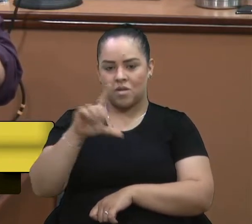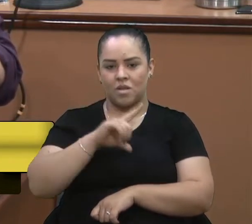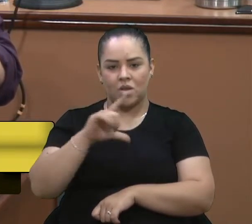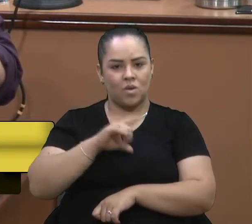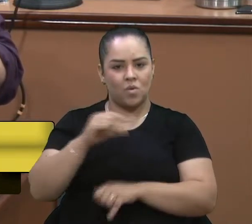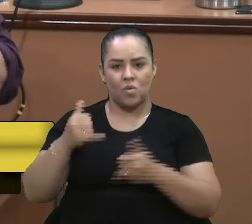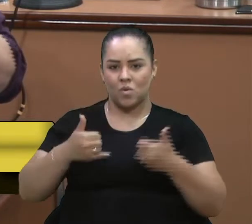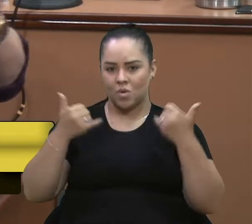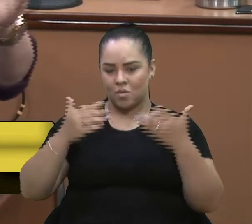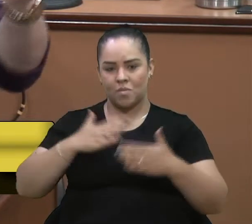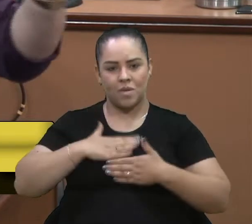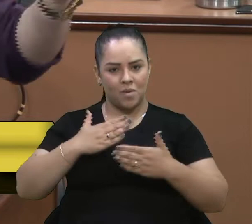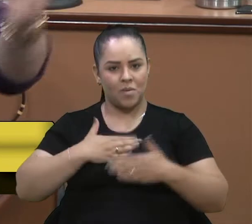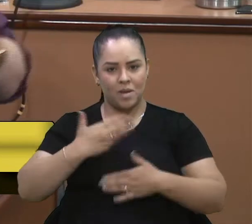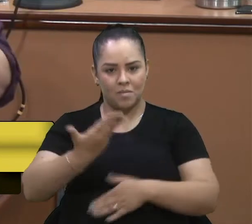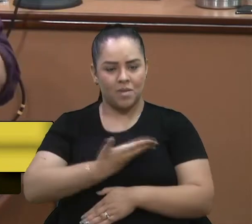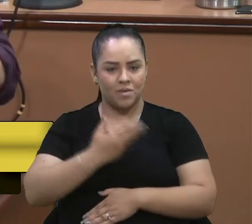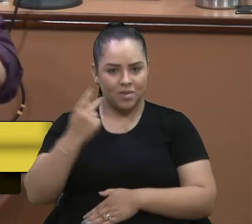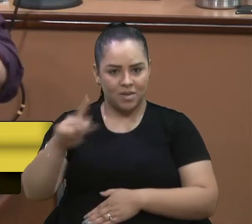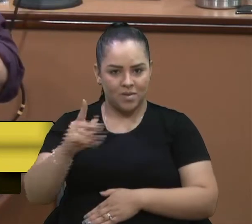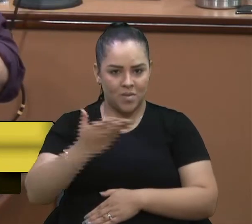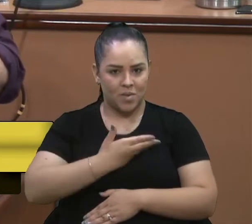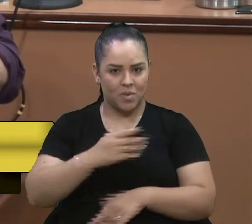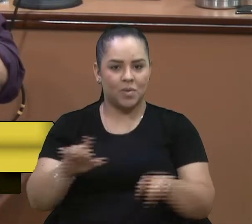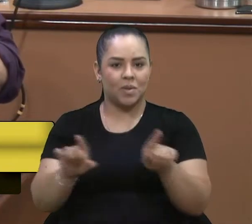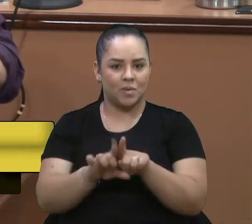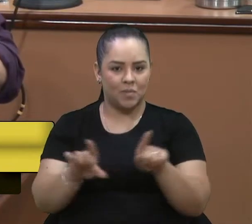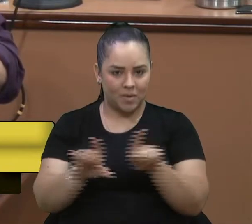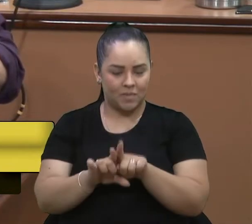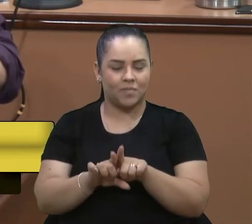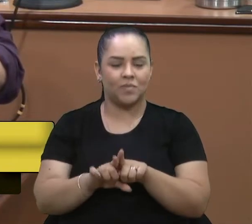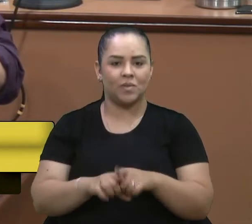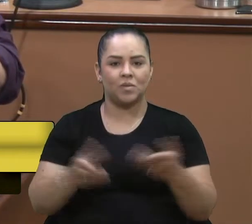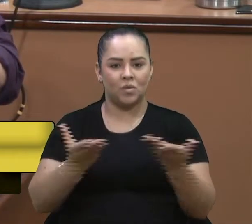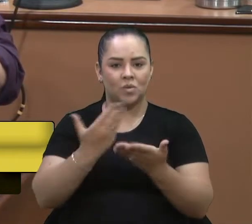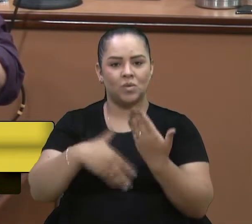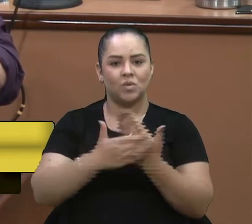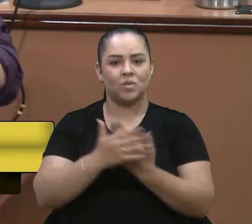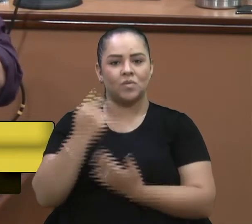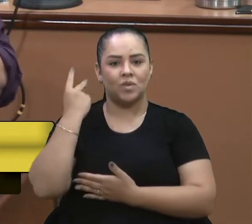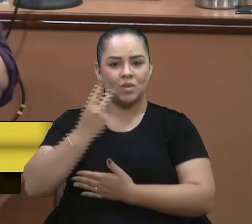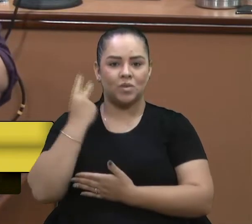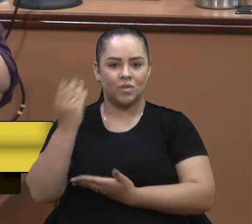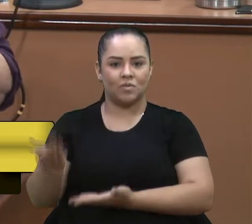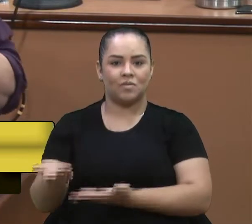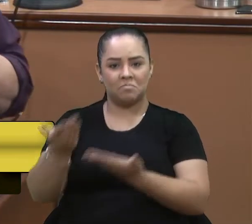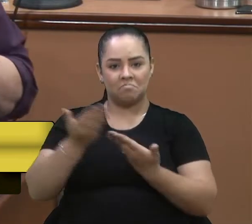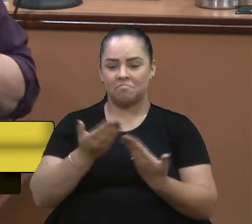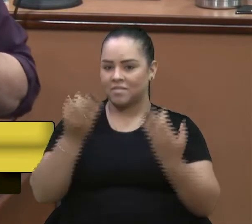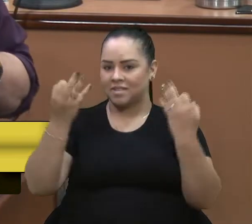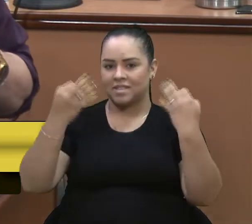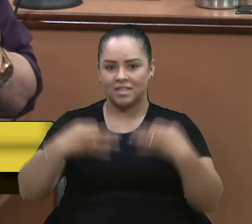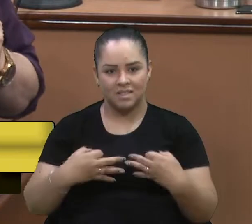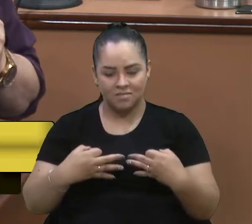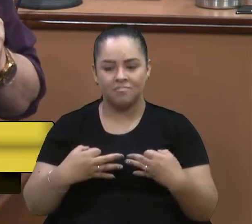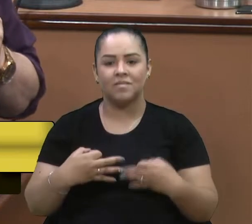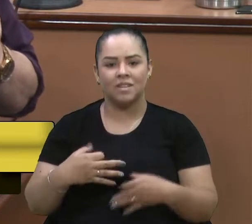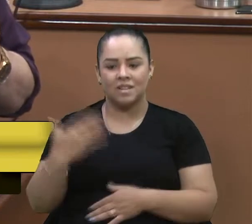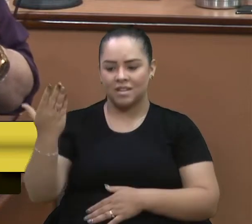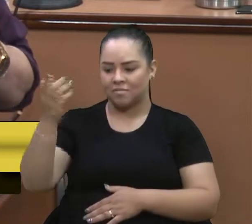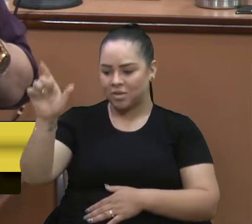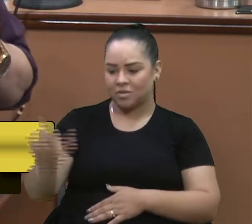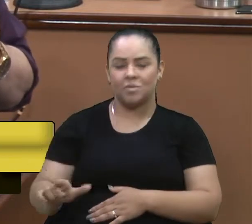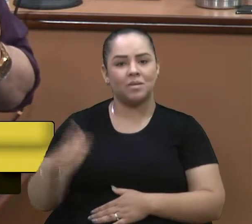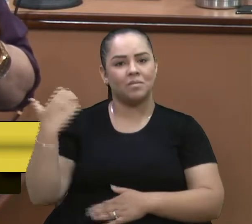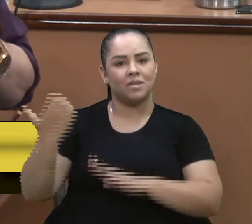meu amigo também é seu amigo pessoal e hoje todos os vereadores estão convidados tenho certeza que esse empresário merece